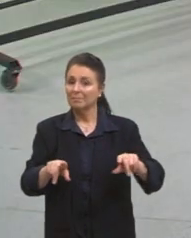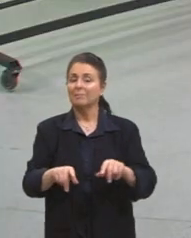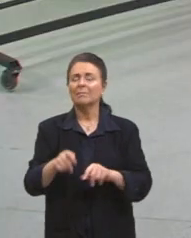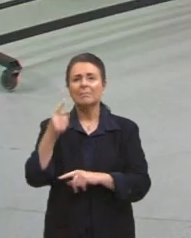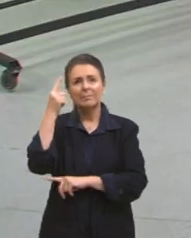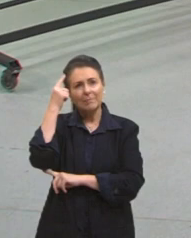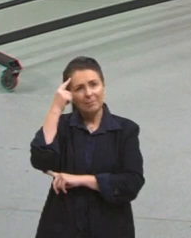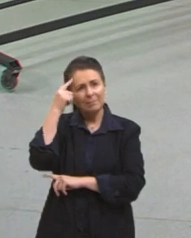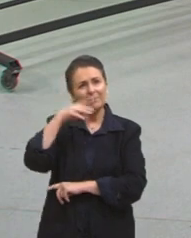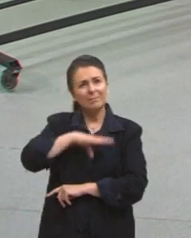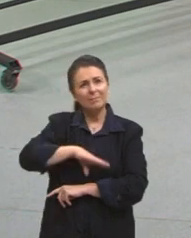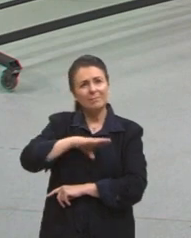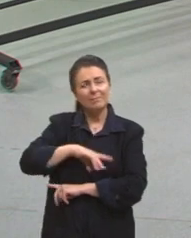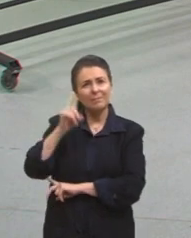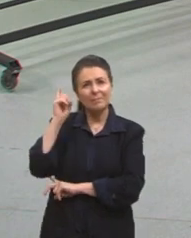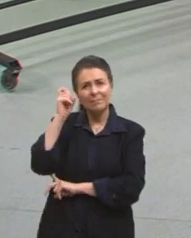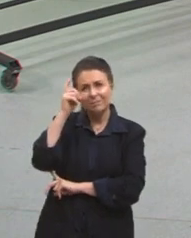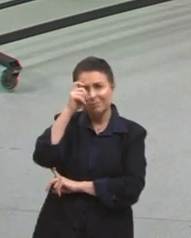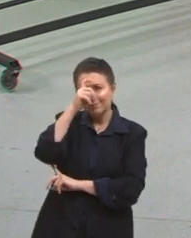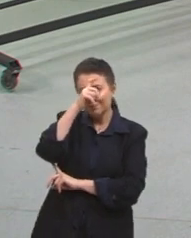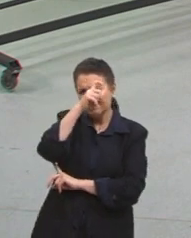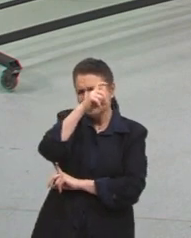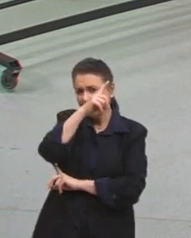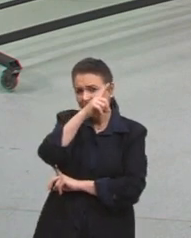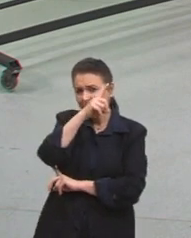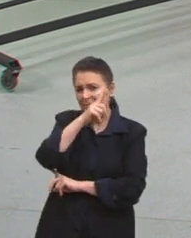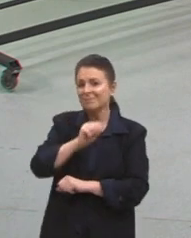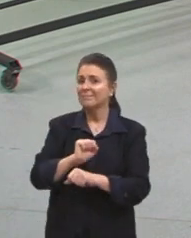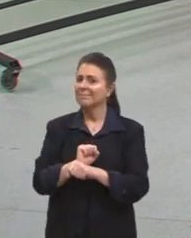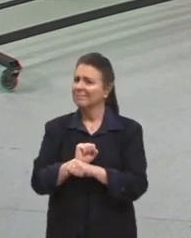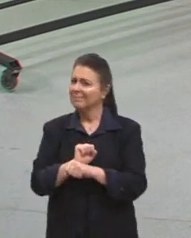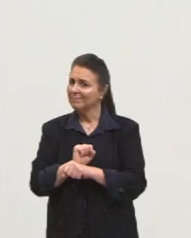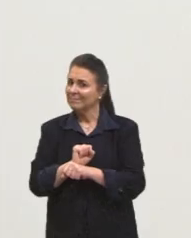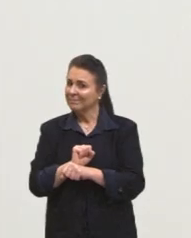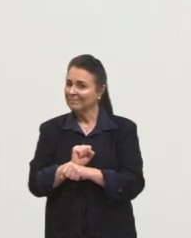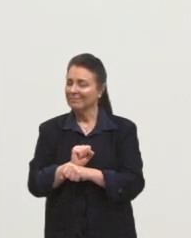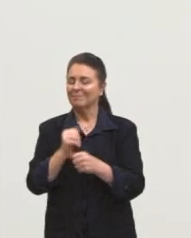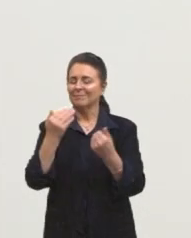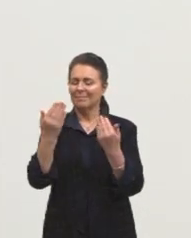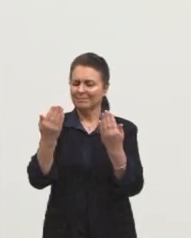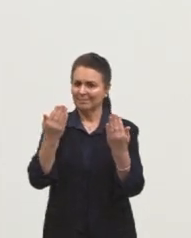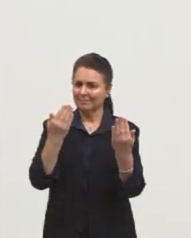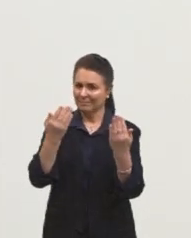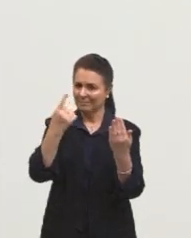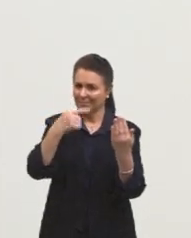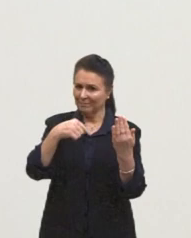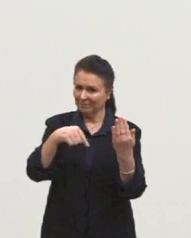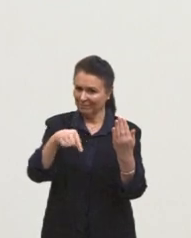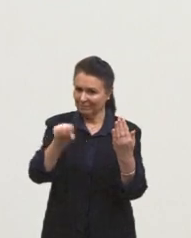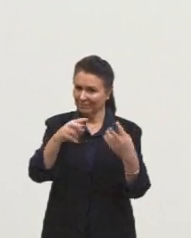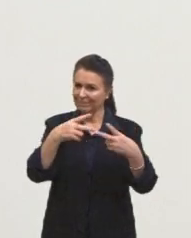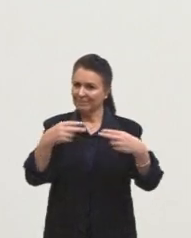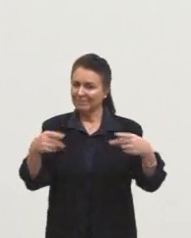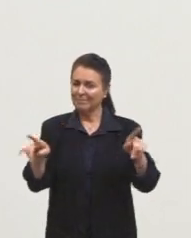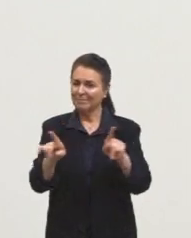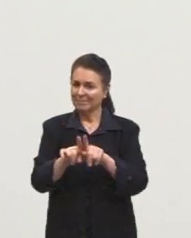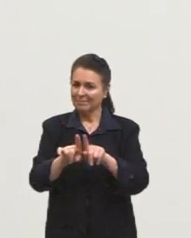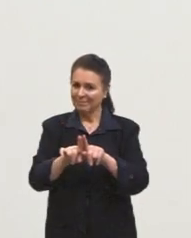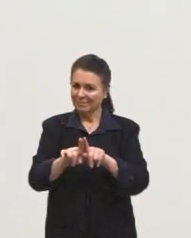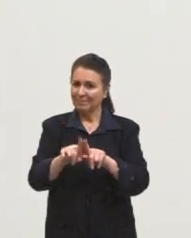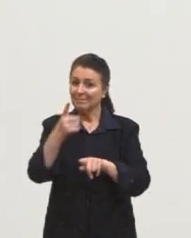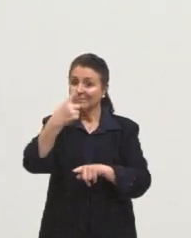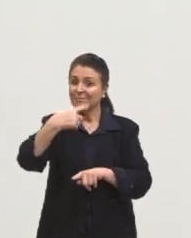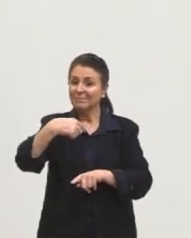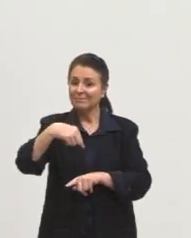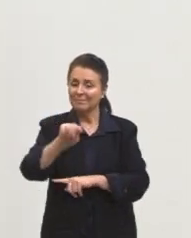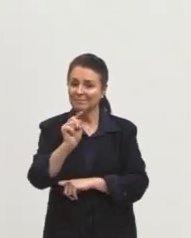língua portuguesa é difícil, peraí, peraí, também, né? Vamos analisar outros aspectos das outras línguas,